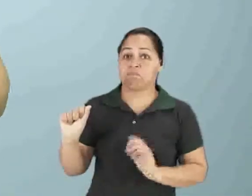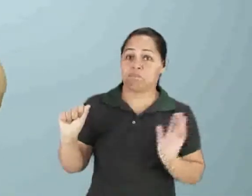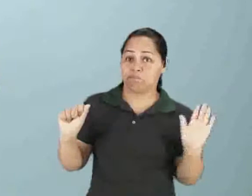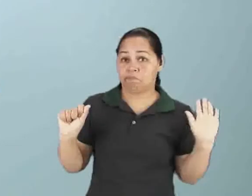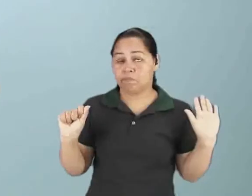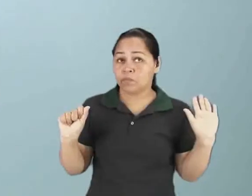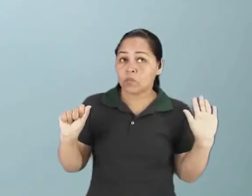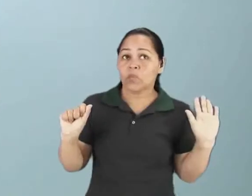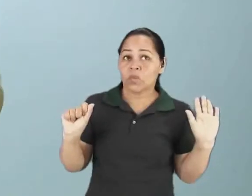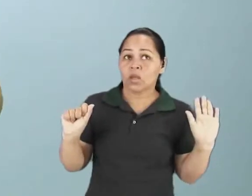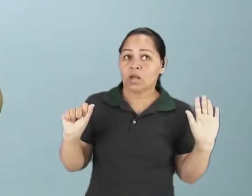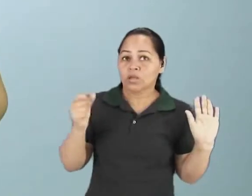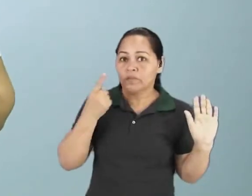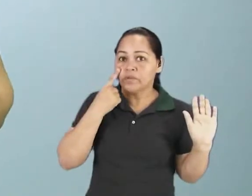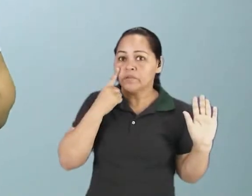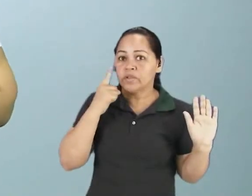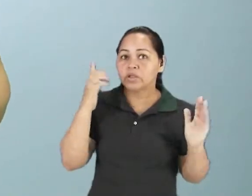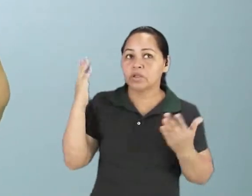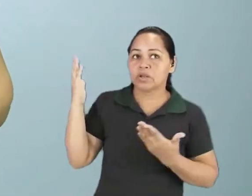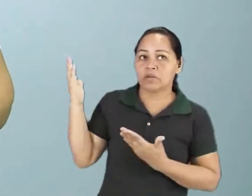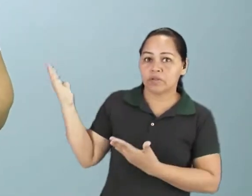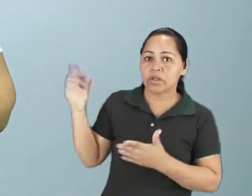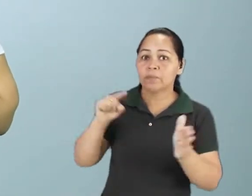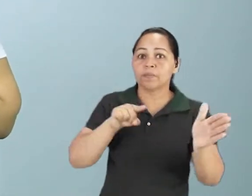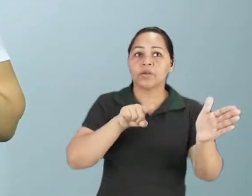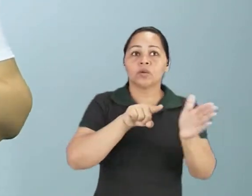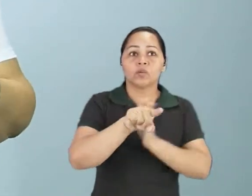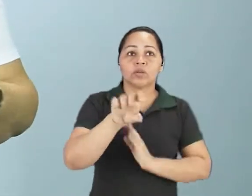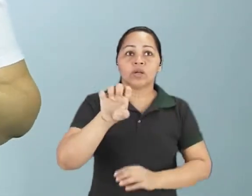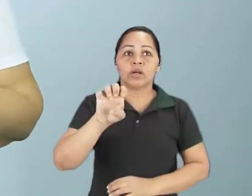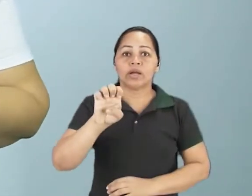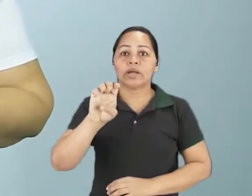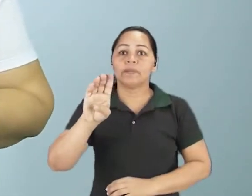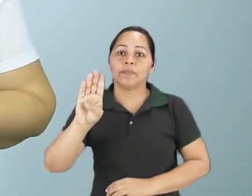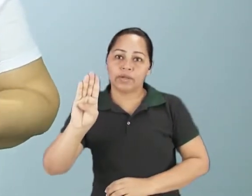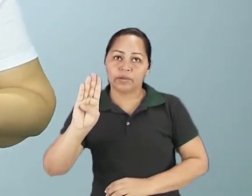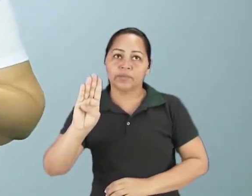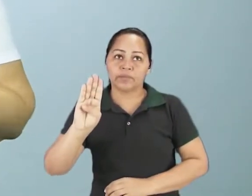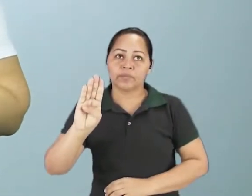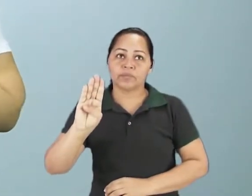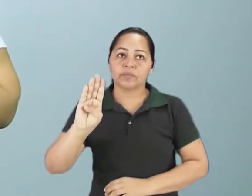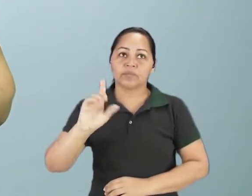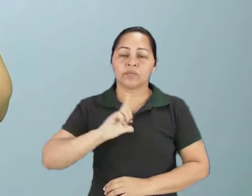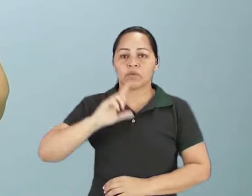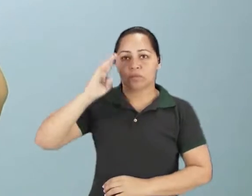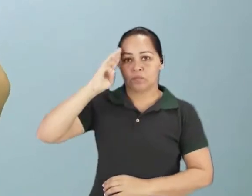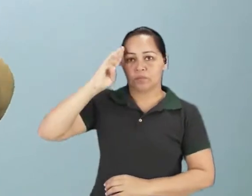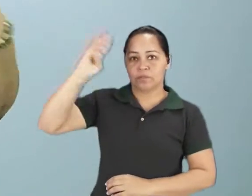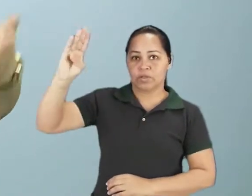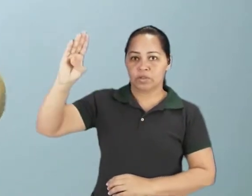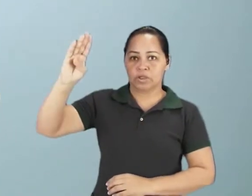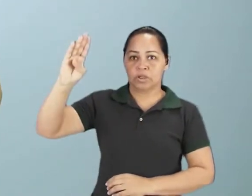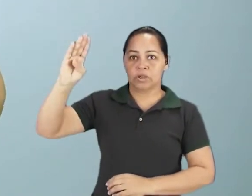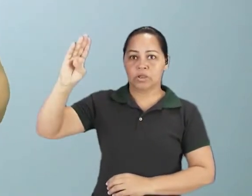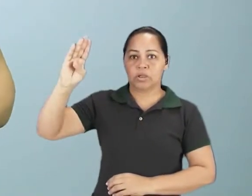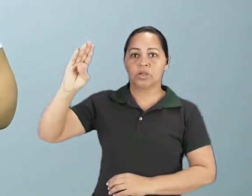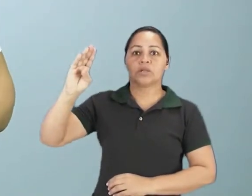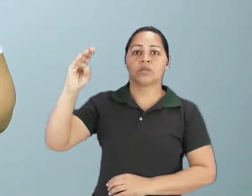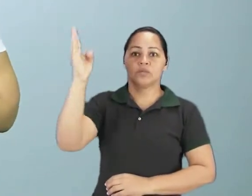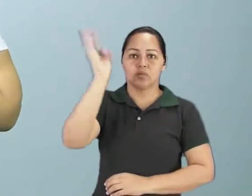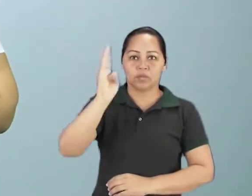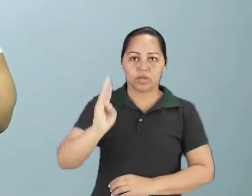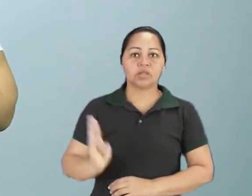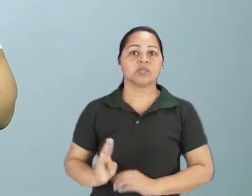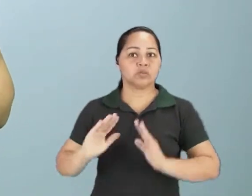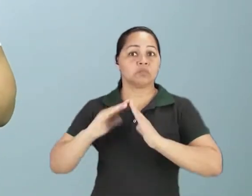rapazes e moças também, num futuro muito próximo, que é a escola de sargento das armas do exército, que acontece no Brasil